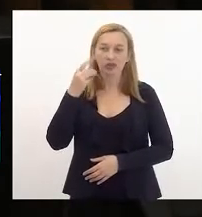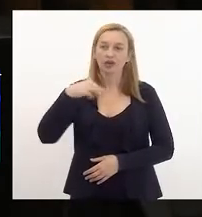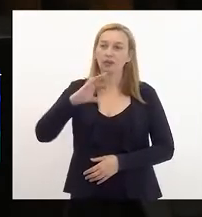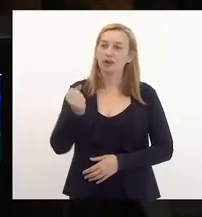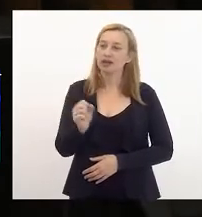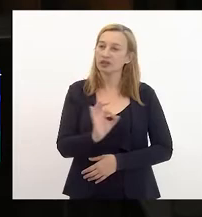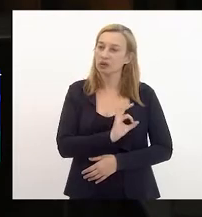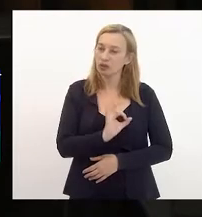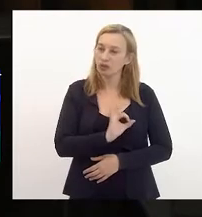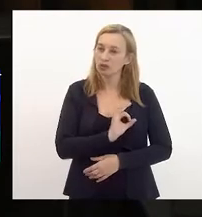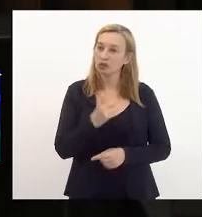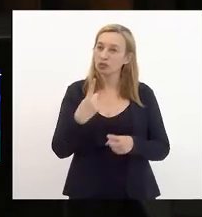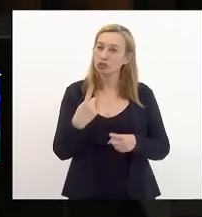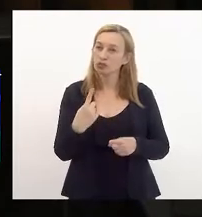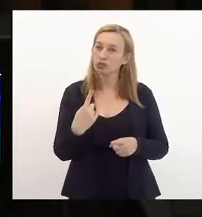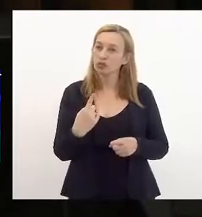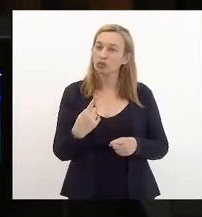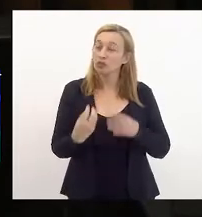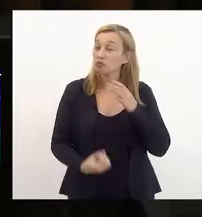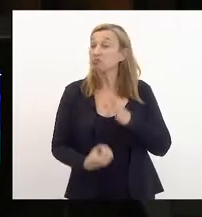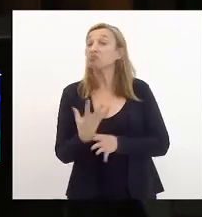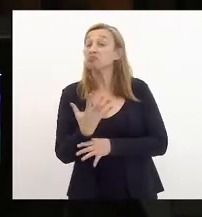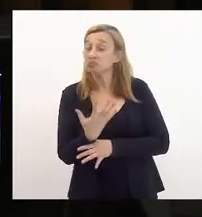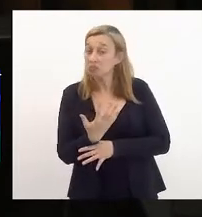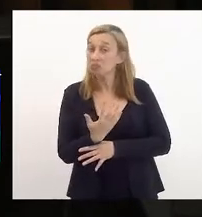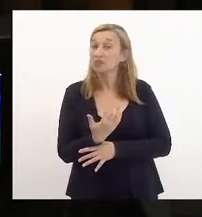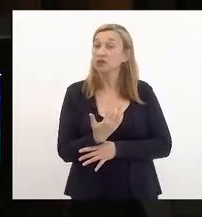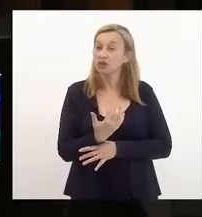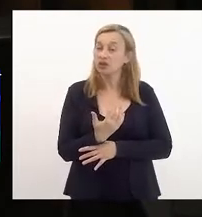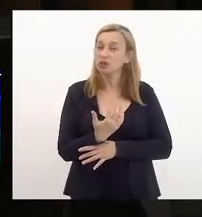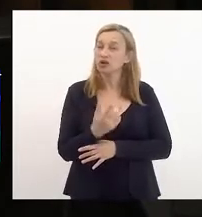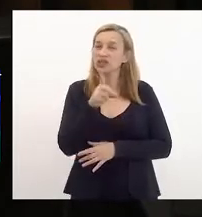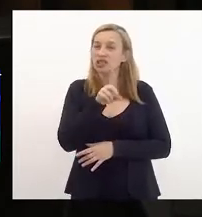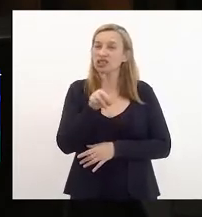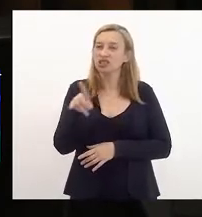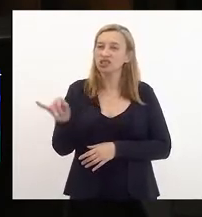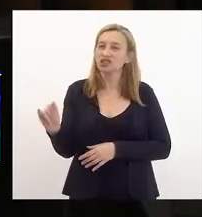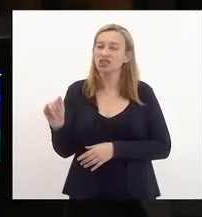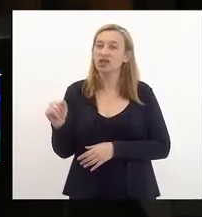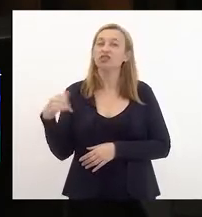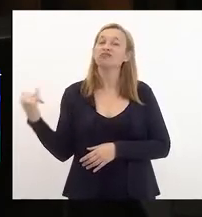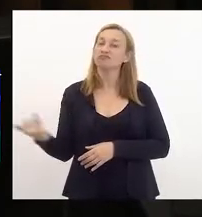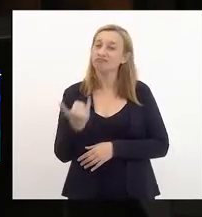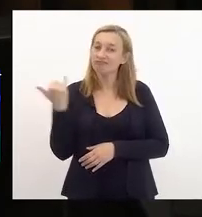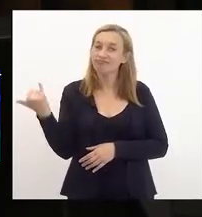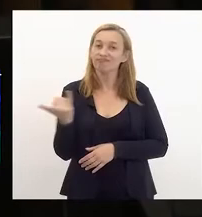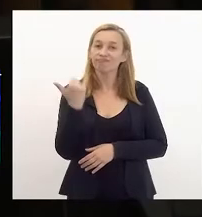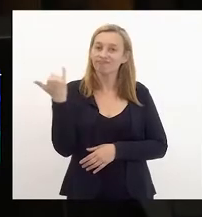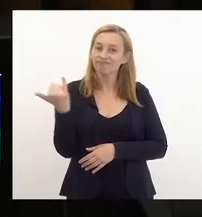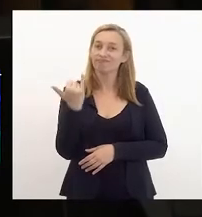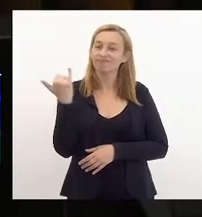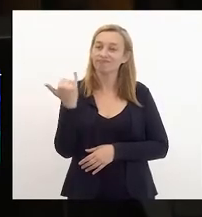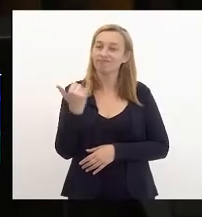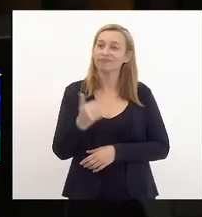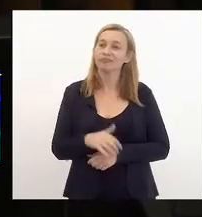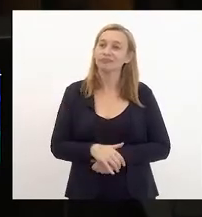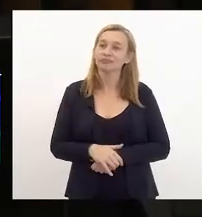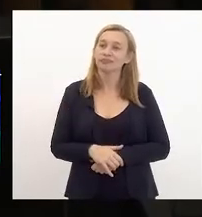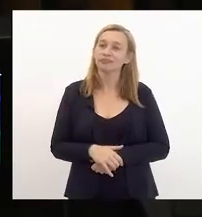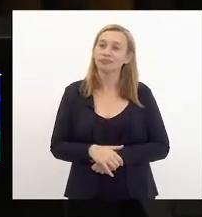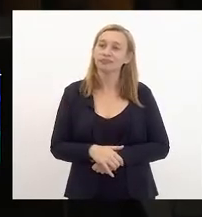por ter criado esse dia tão importante que